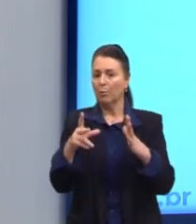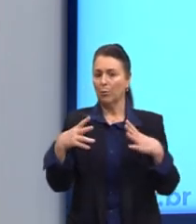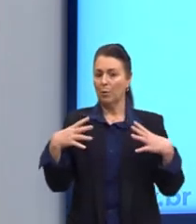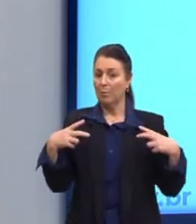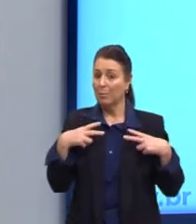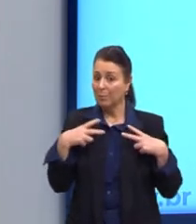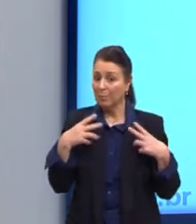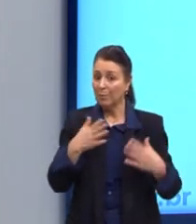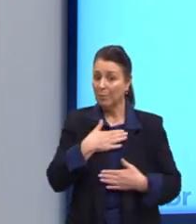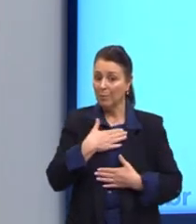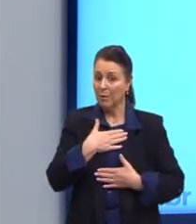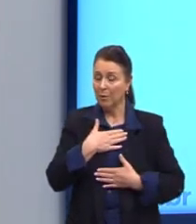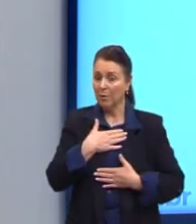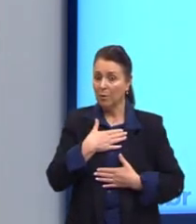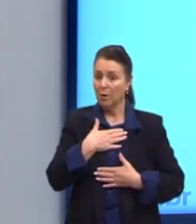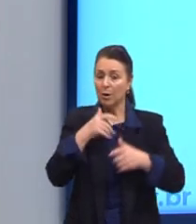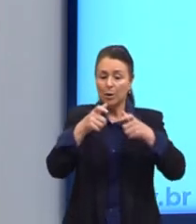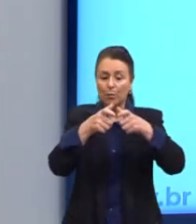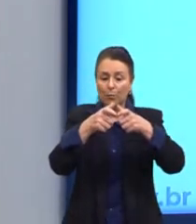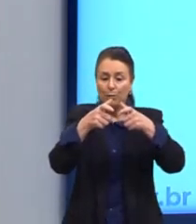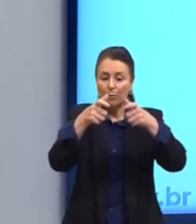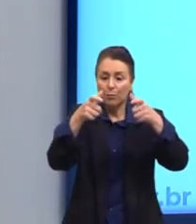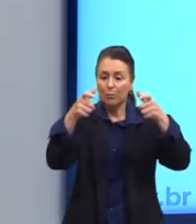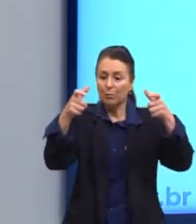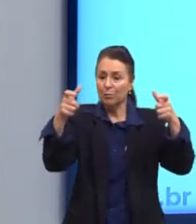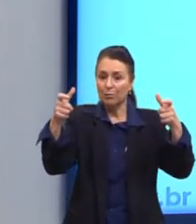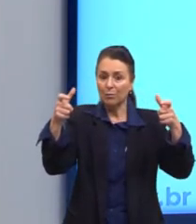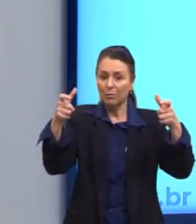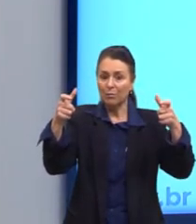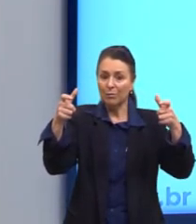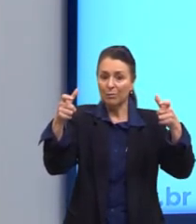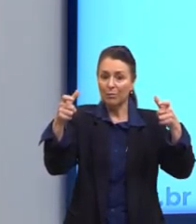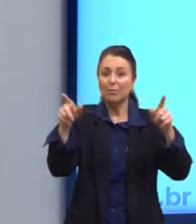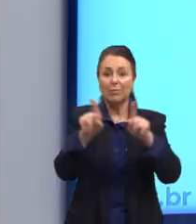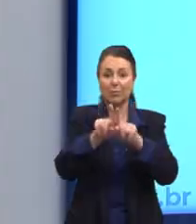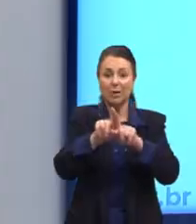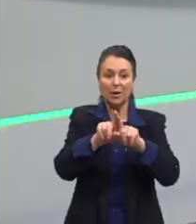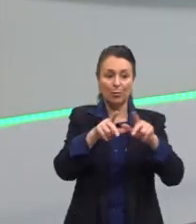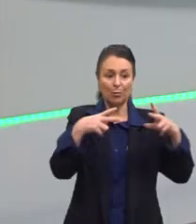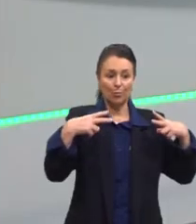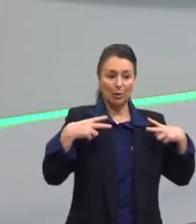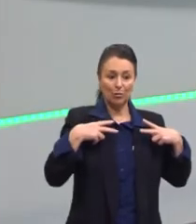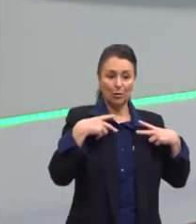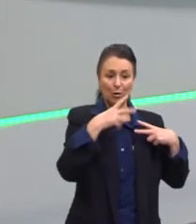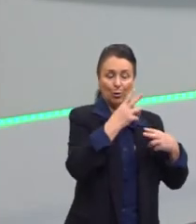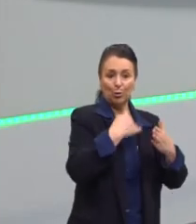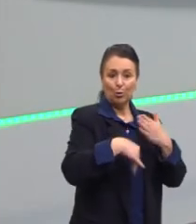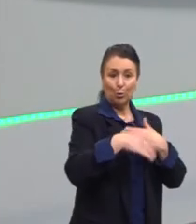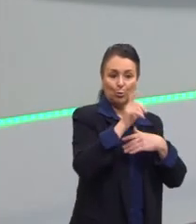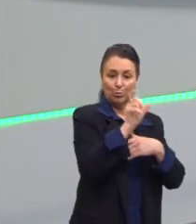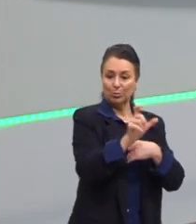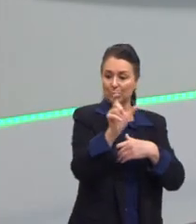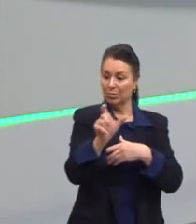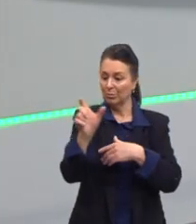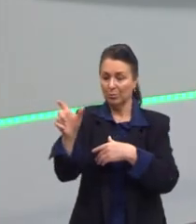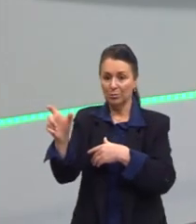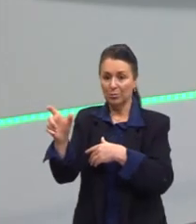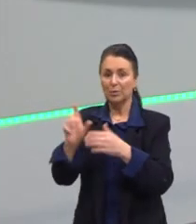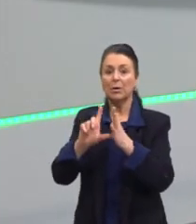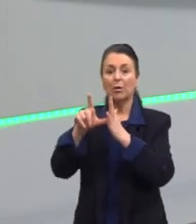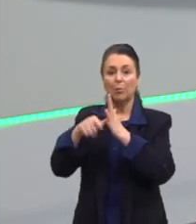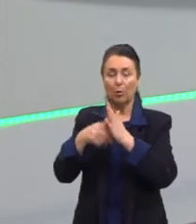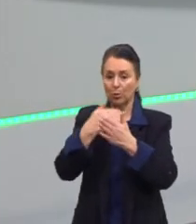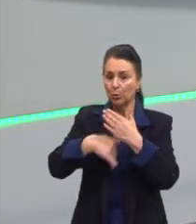particular, e estendo ele aos outros também particulares, e aí proponho que todos eles sejam dessa forma. Logo,